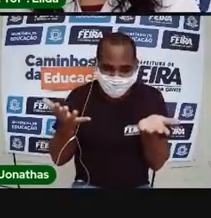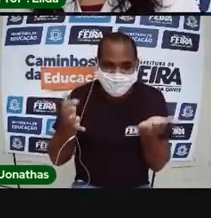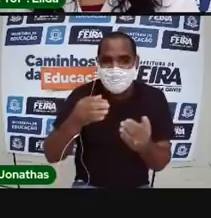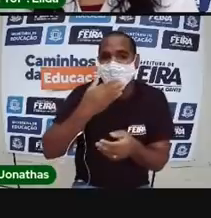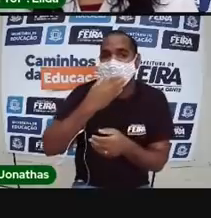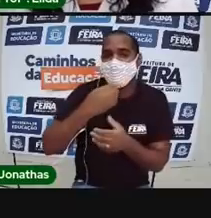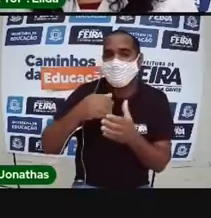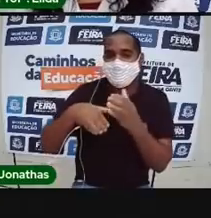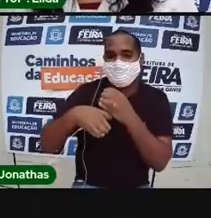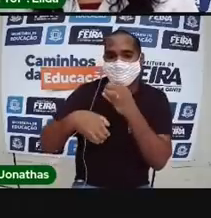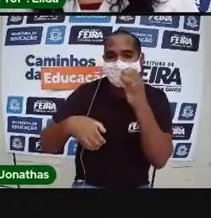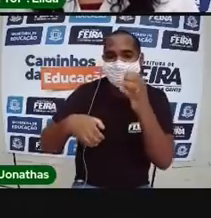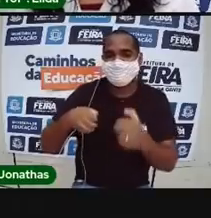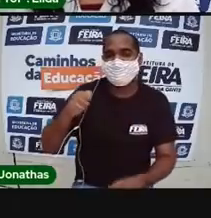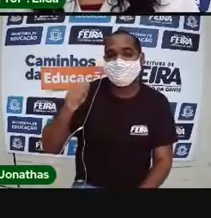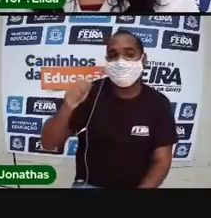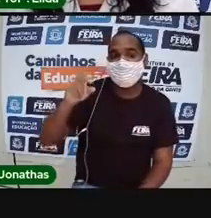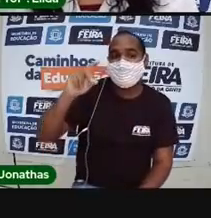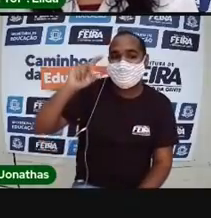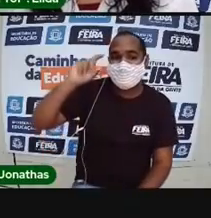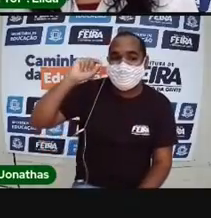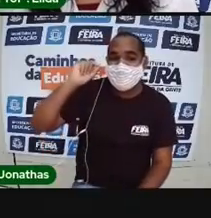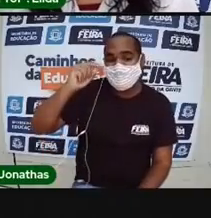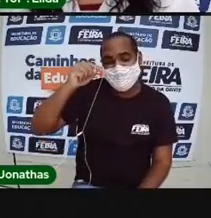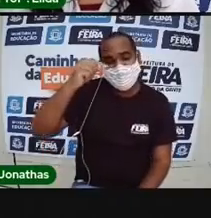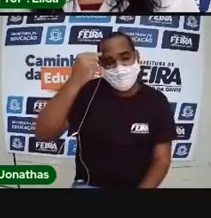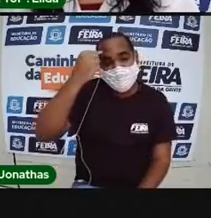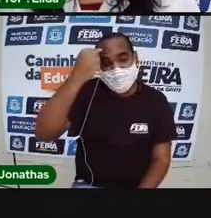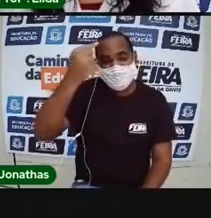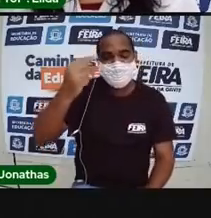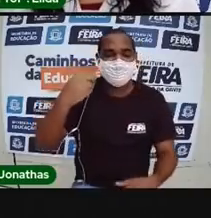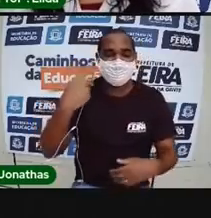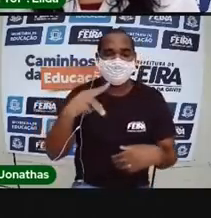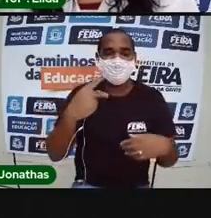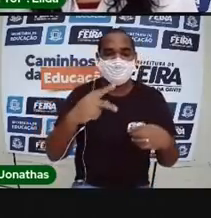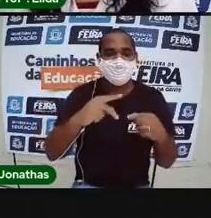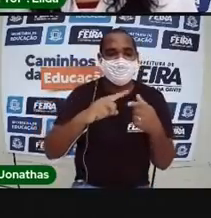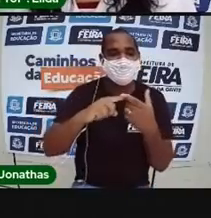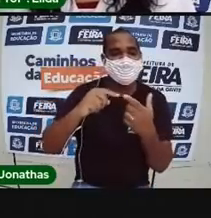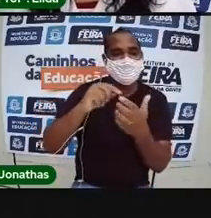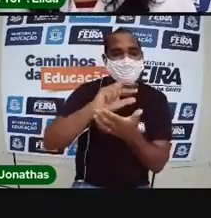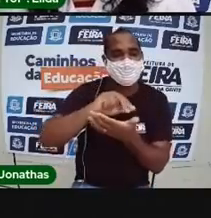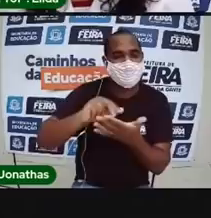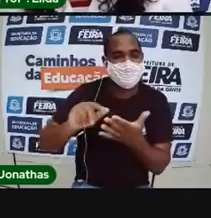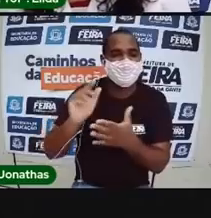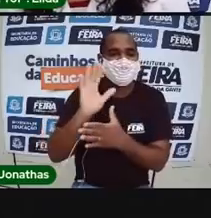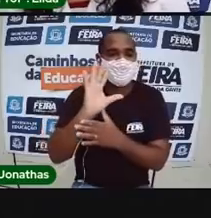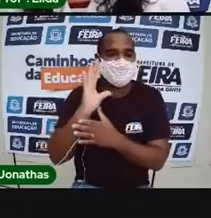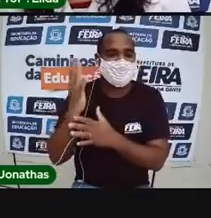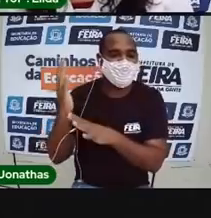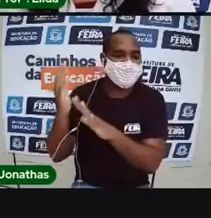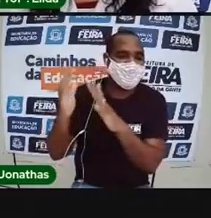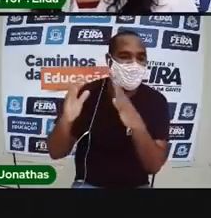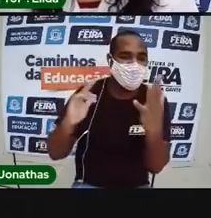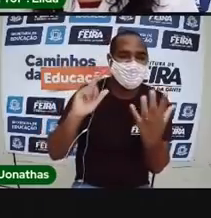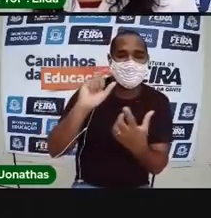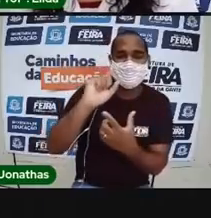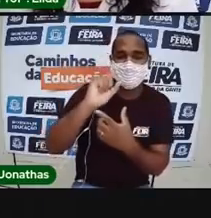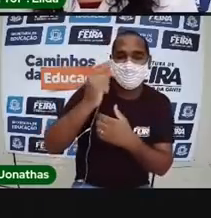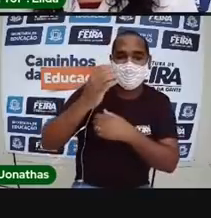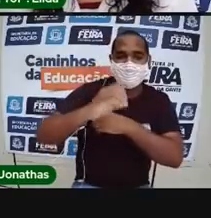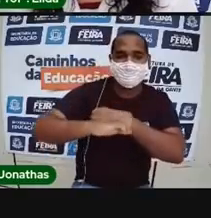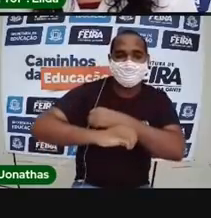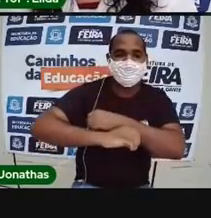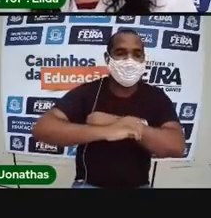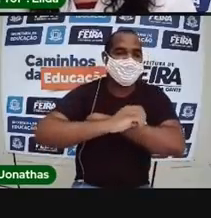homem das cavernas, e muito depois dele, olhava a natureza. Olhava o nascer e o pôr